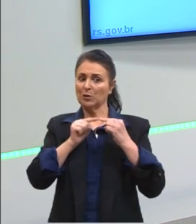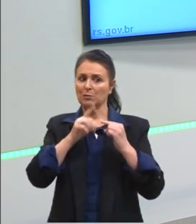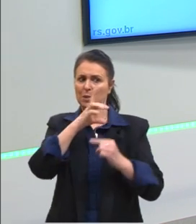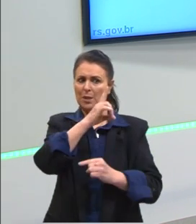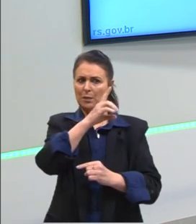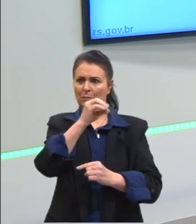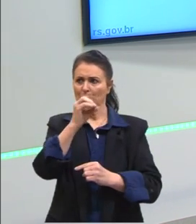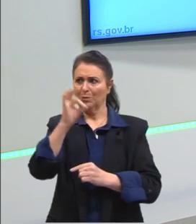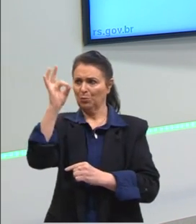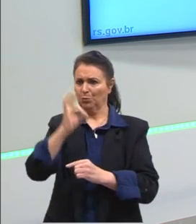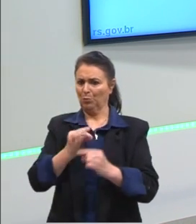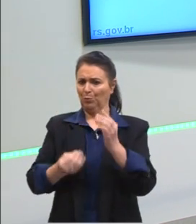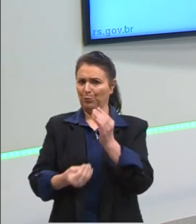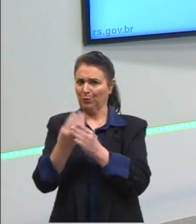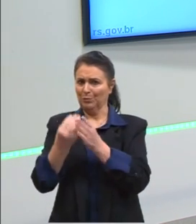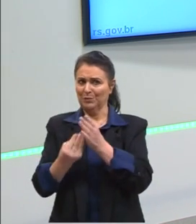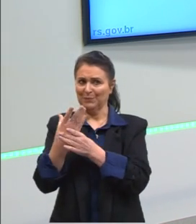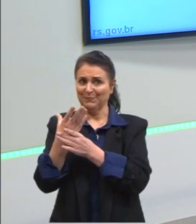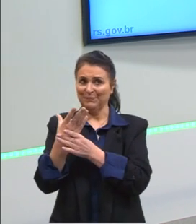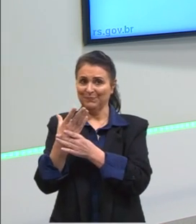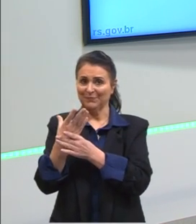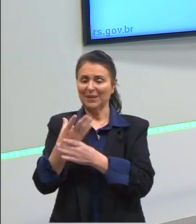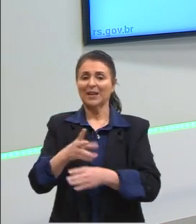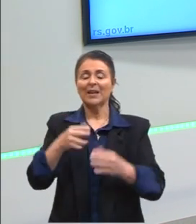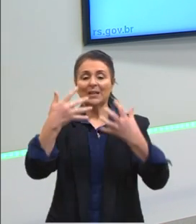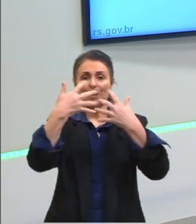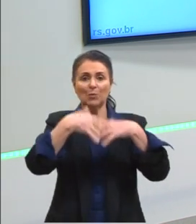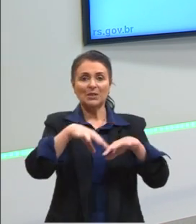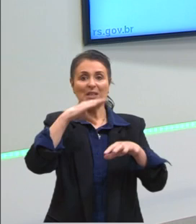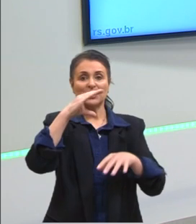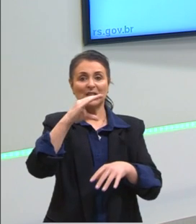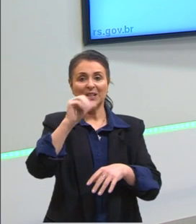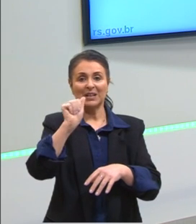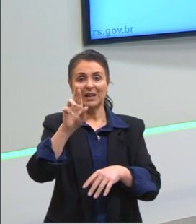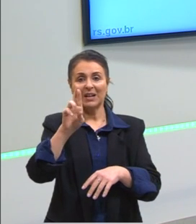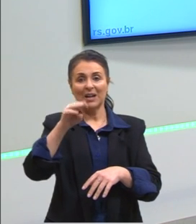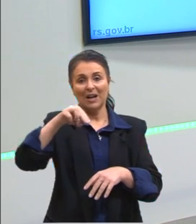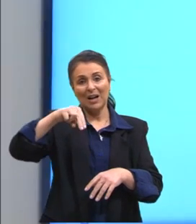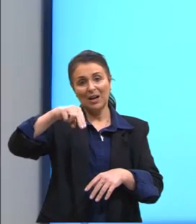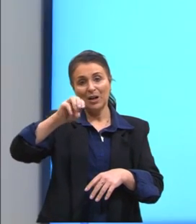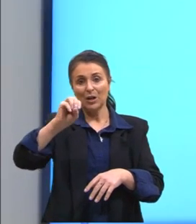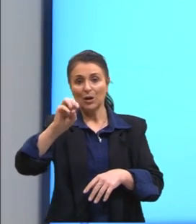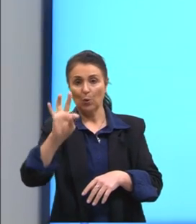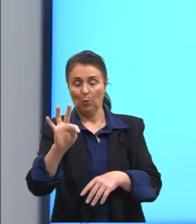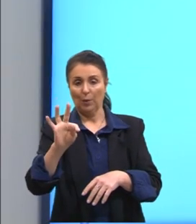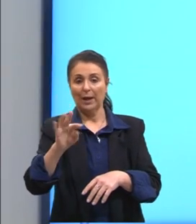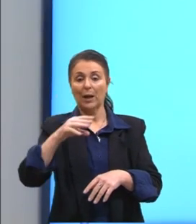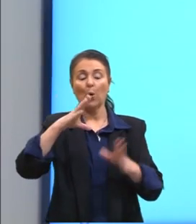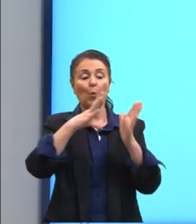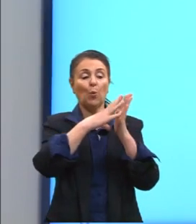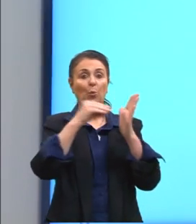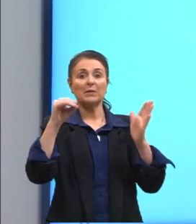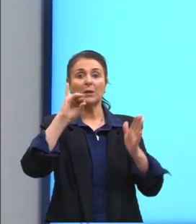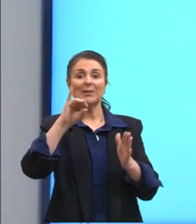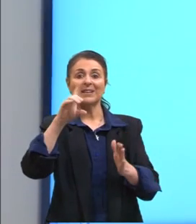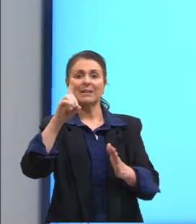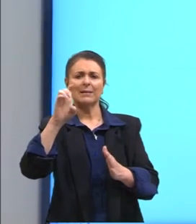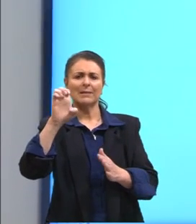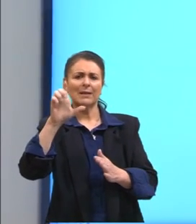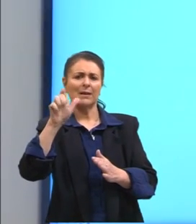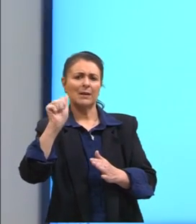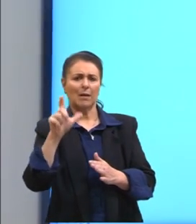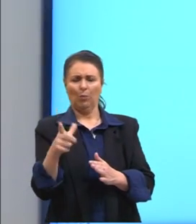100%. E, claro, a gente chama de máquina de Carnot, então, esse modelo ideal, né? Que não existe na realidade.